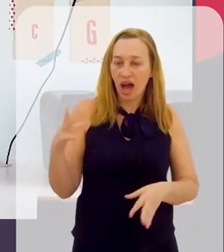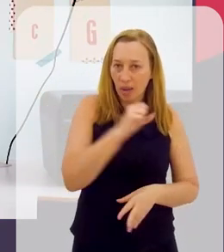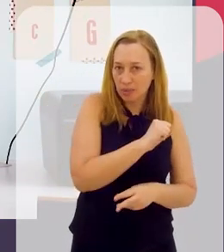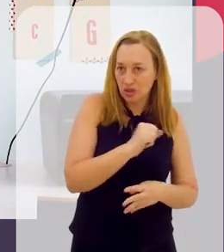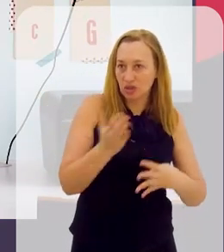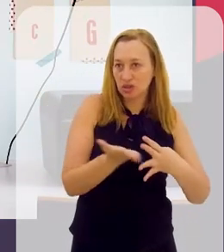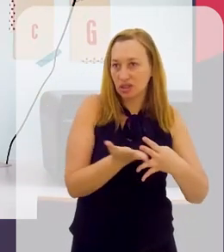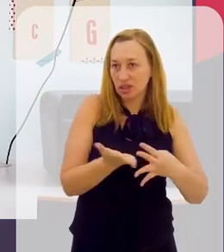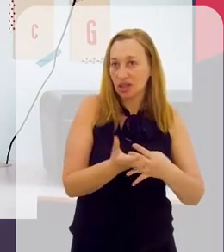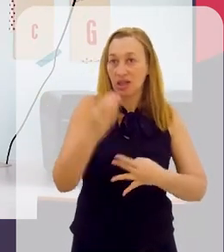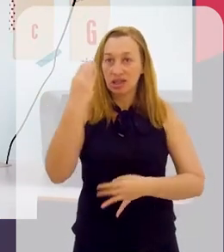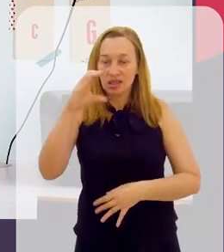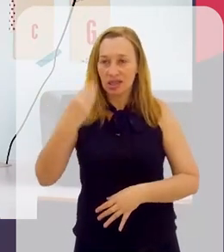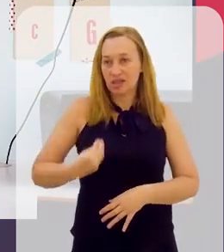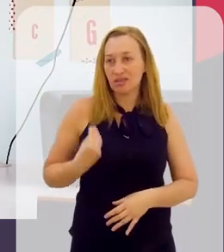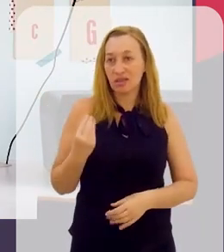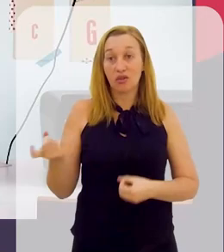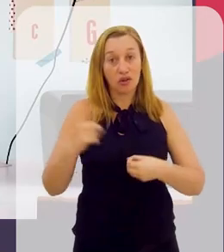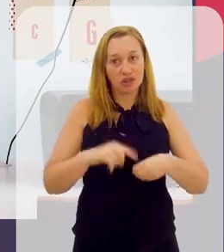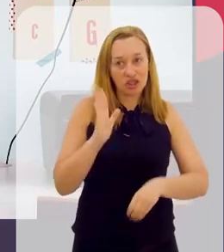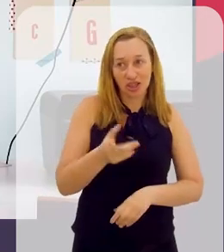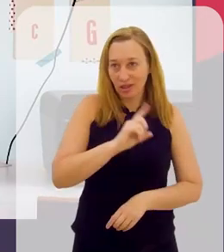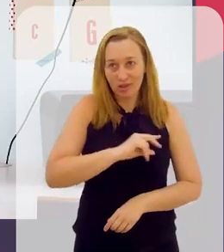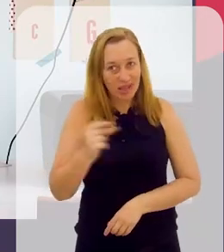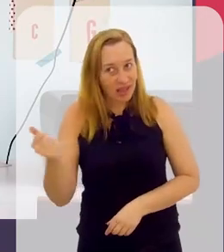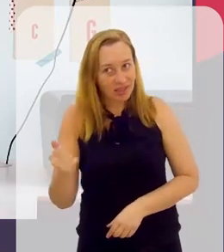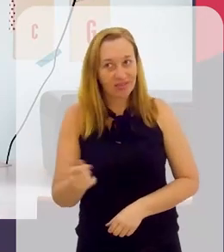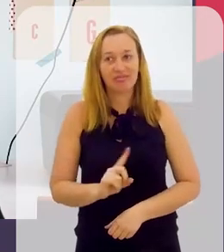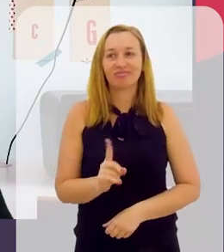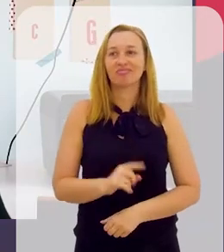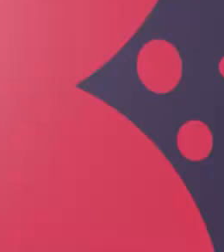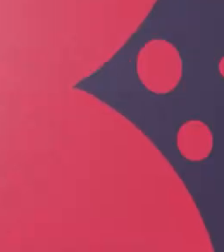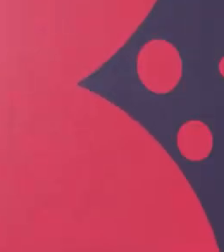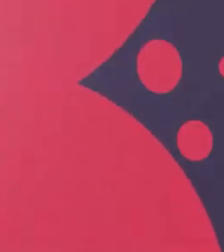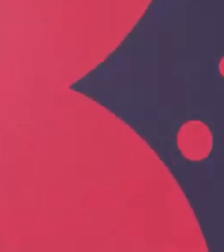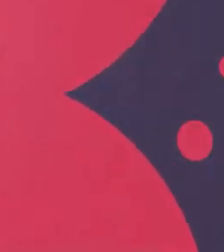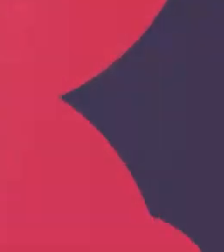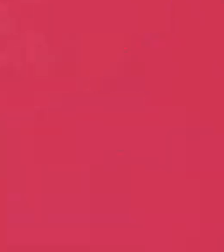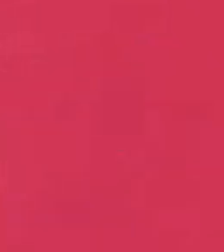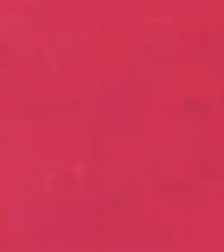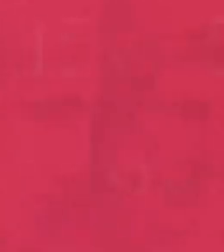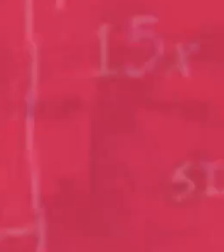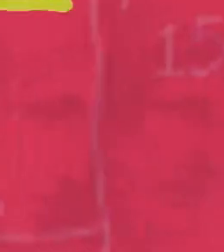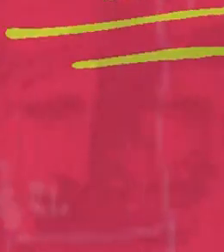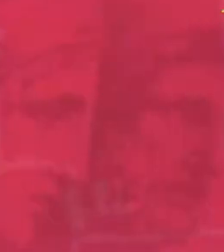vai para um intervalo rapidinho. O Ciência e a Existência volta já, já. Não sai daí. A gente